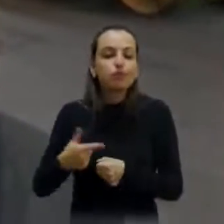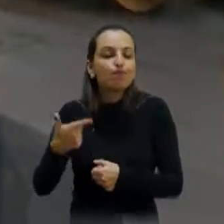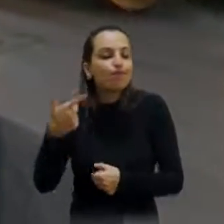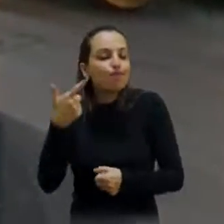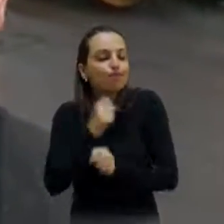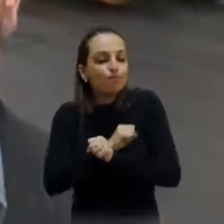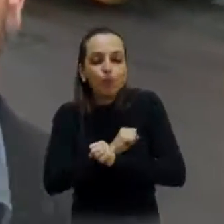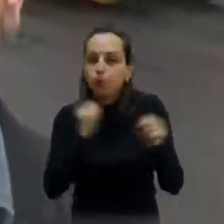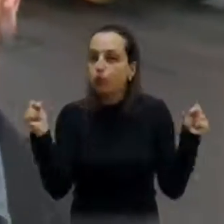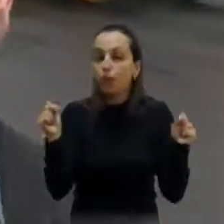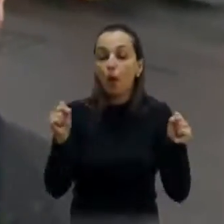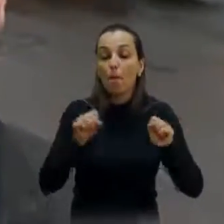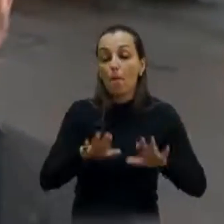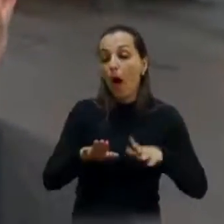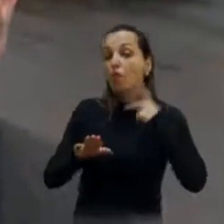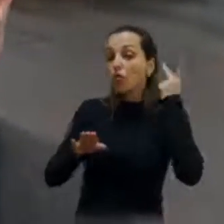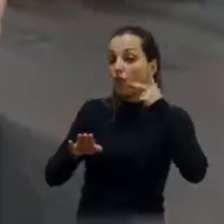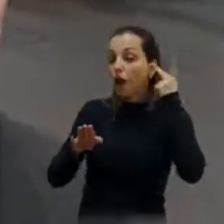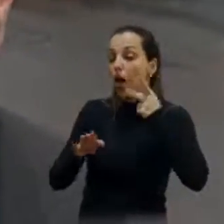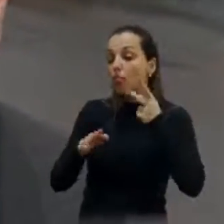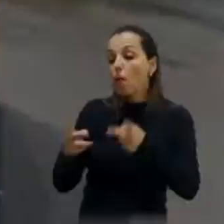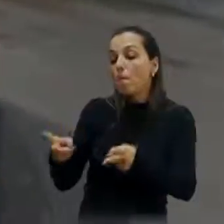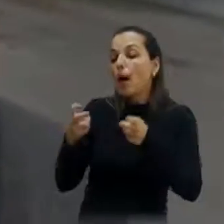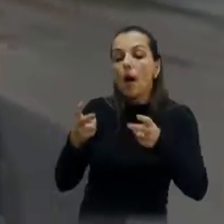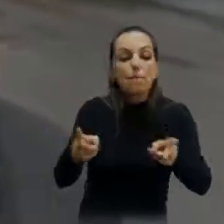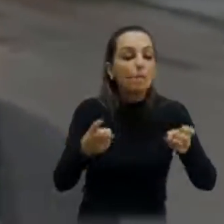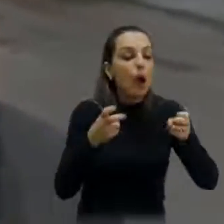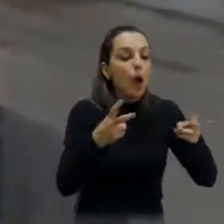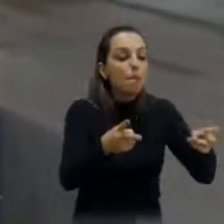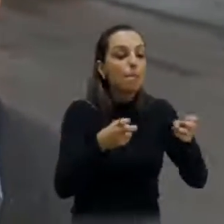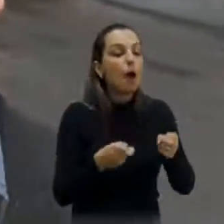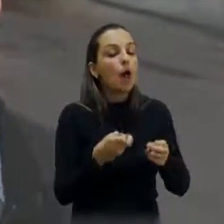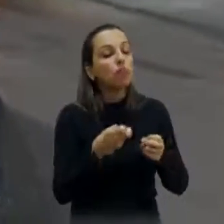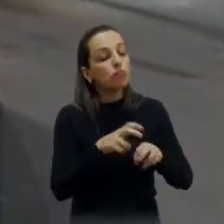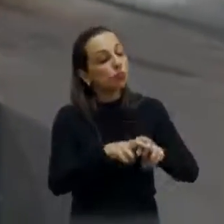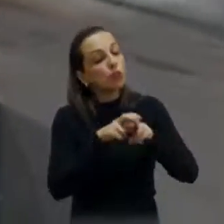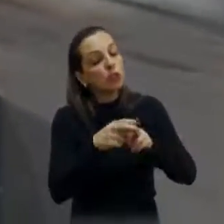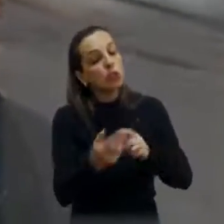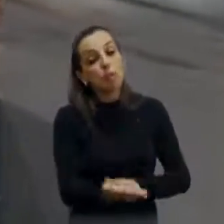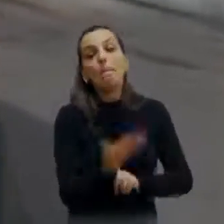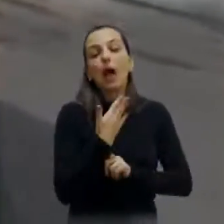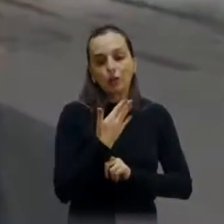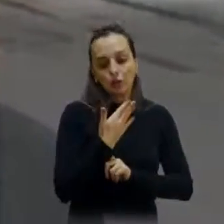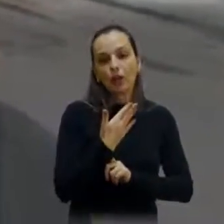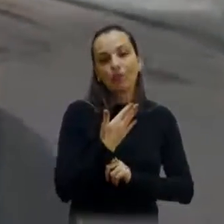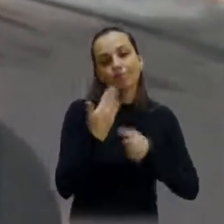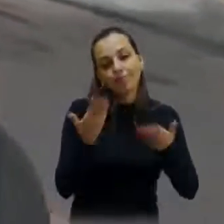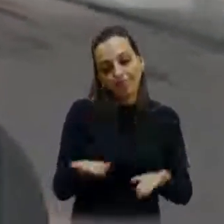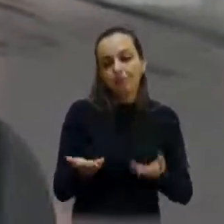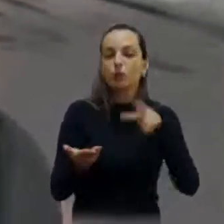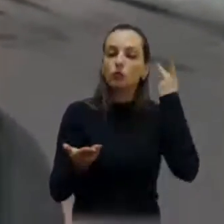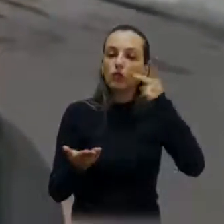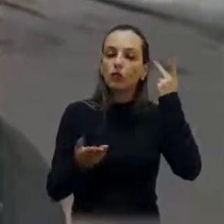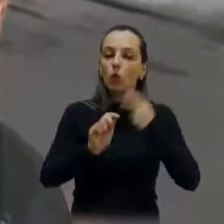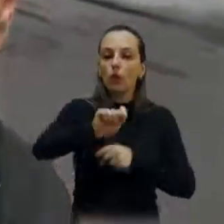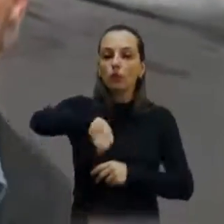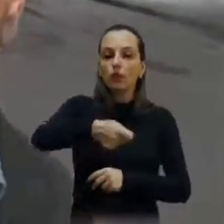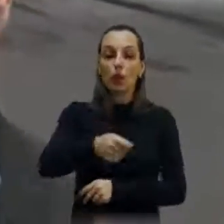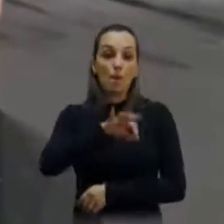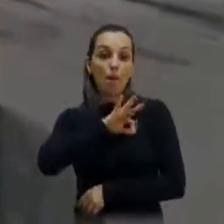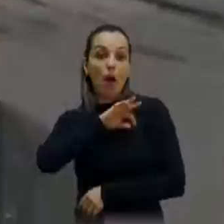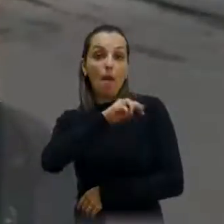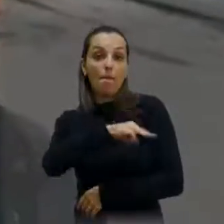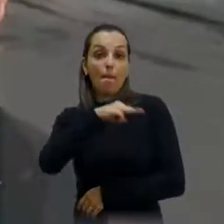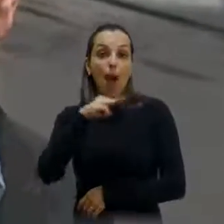E o vereador, quando ele nos traz problemas, ele nos ajuda a governar a cidade. E o vereador Magal insistiu